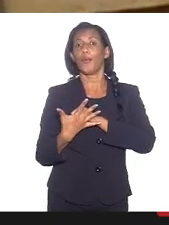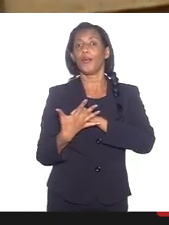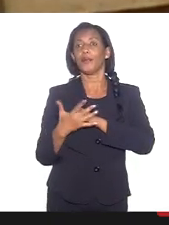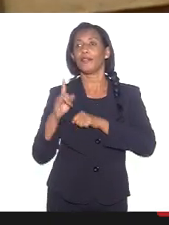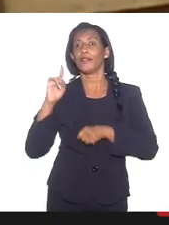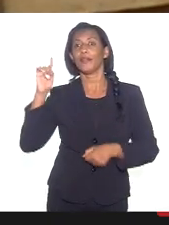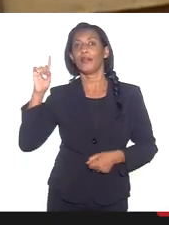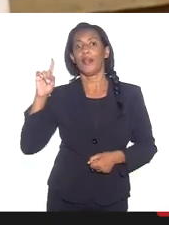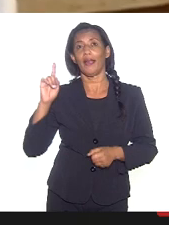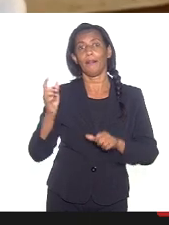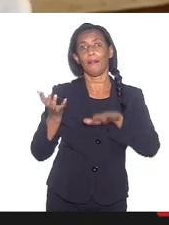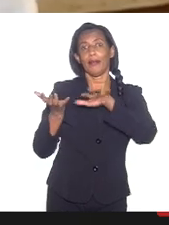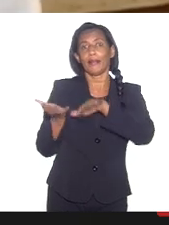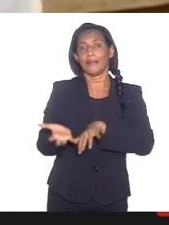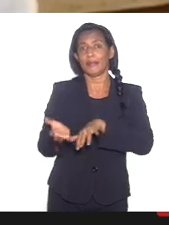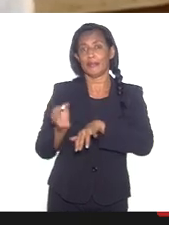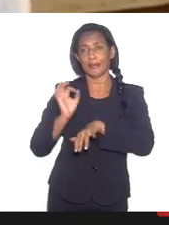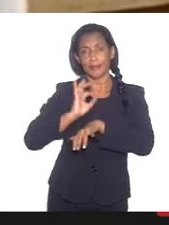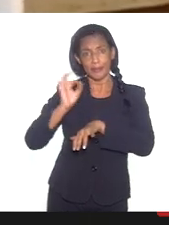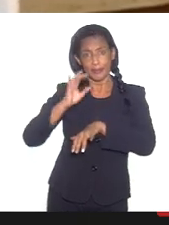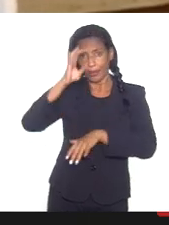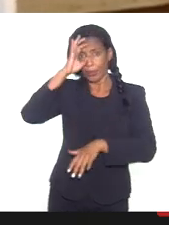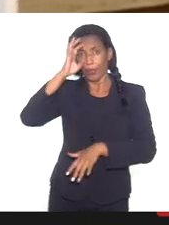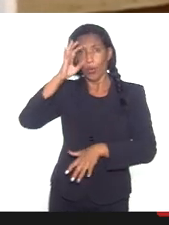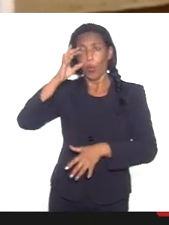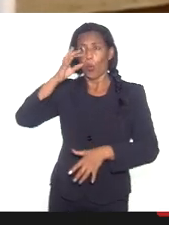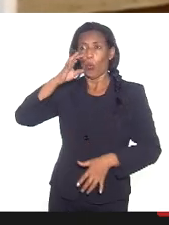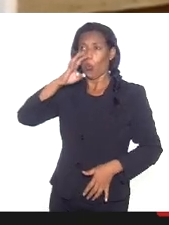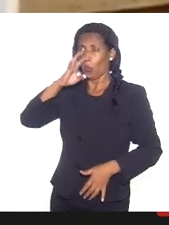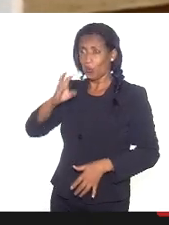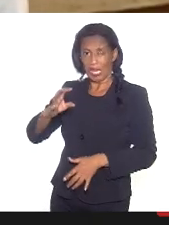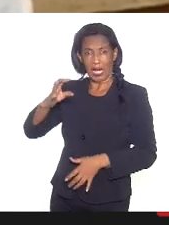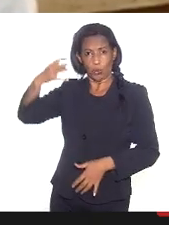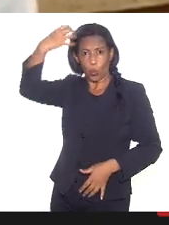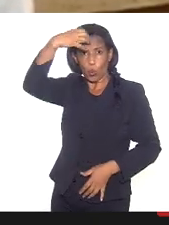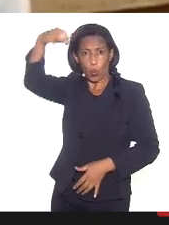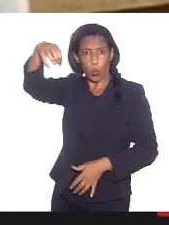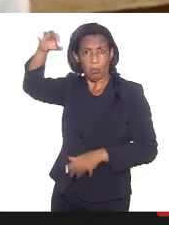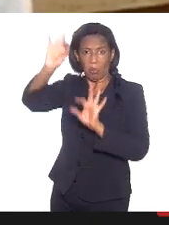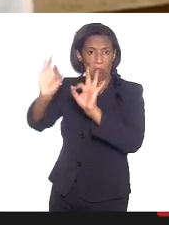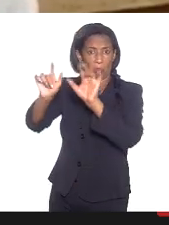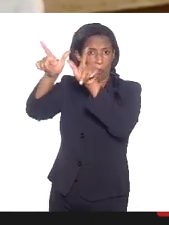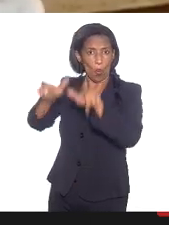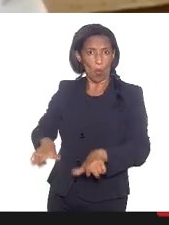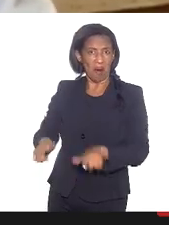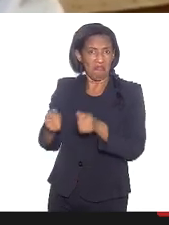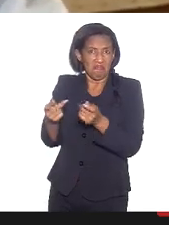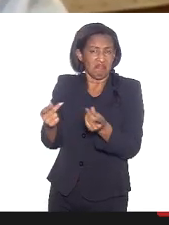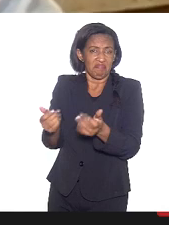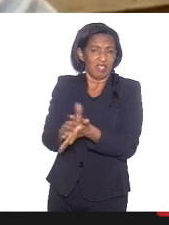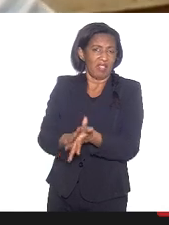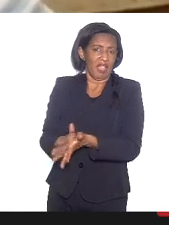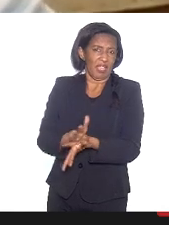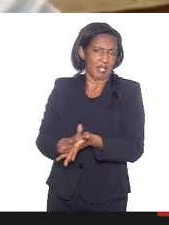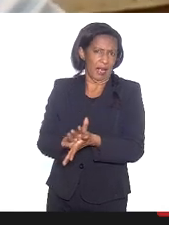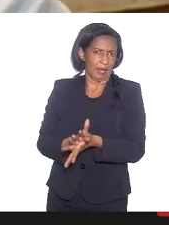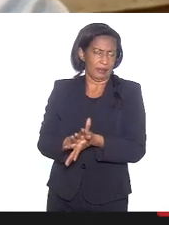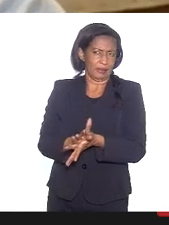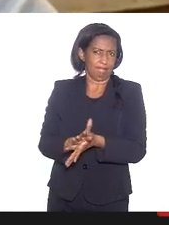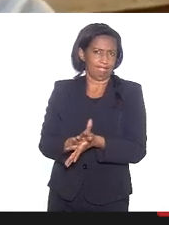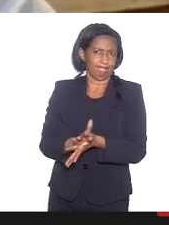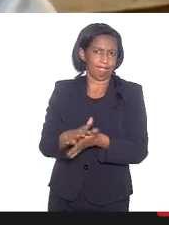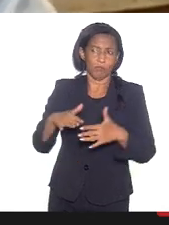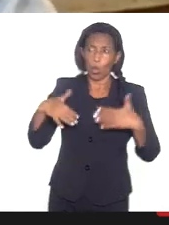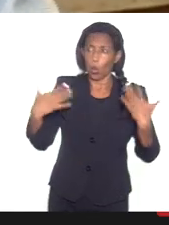vai ser punido, não vai acontecer nada, ninguém vai preso, não vai dar em nada aqui. Então, aqui, não é que a gente vai querer prender